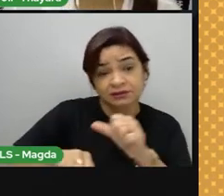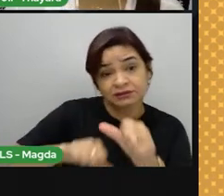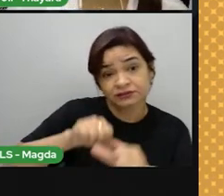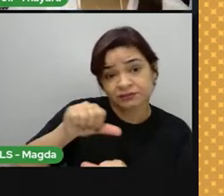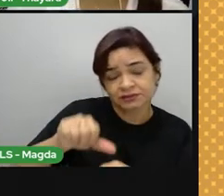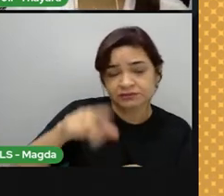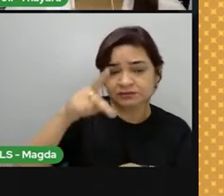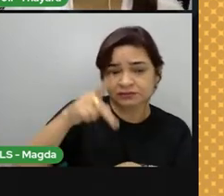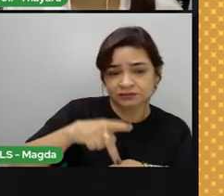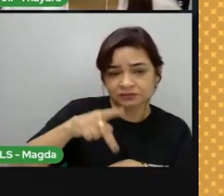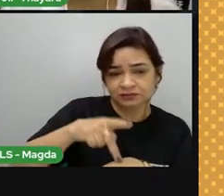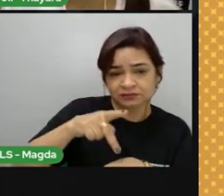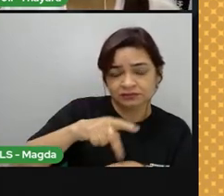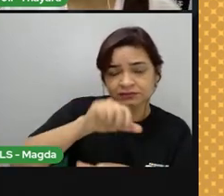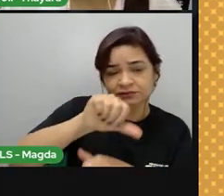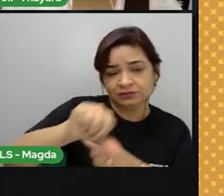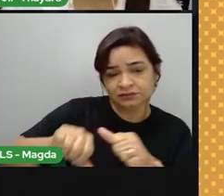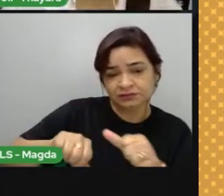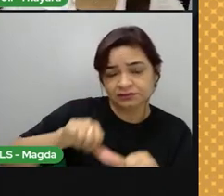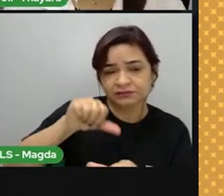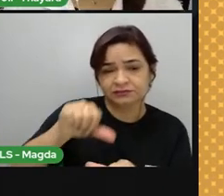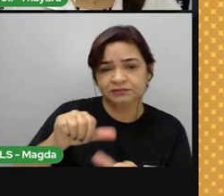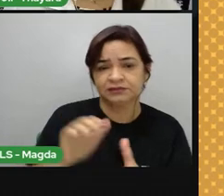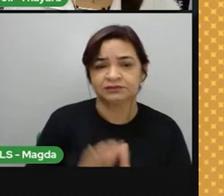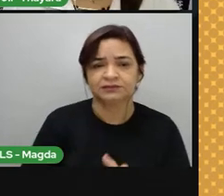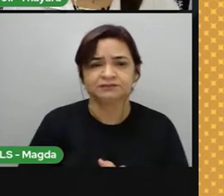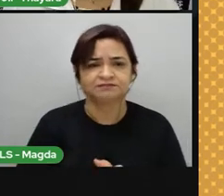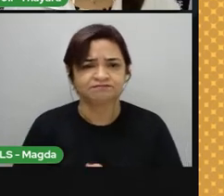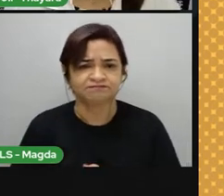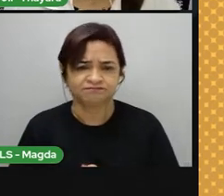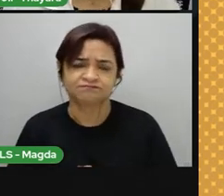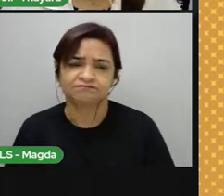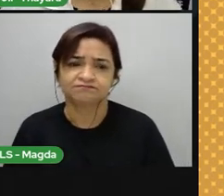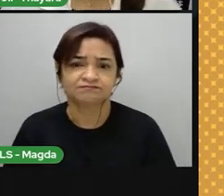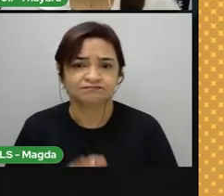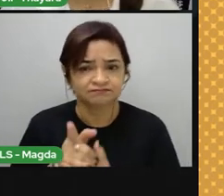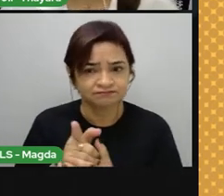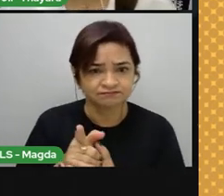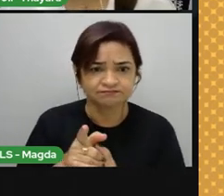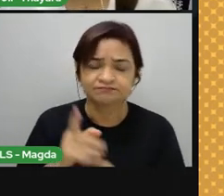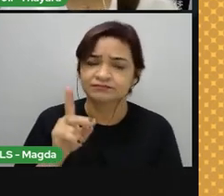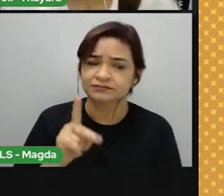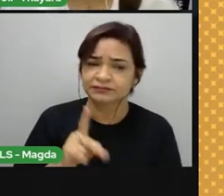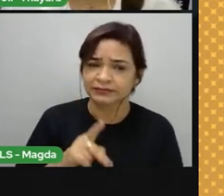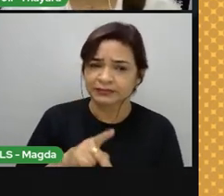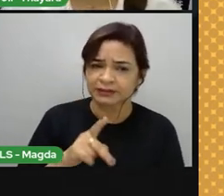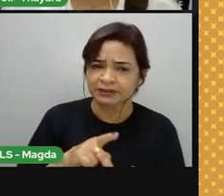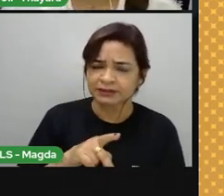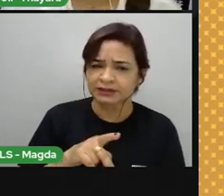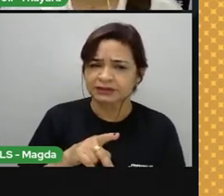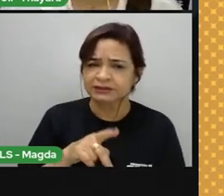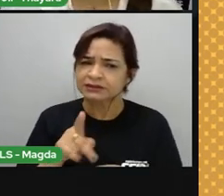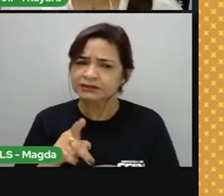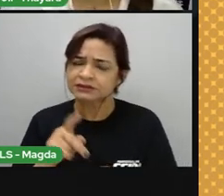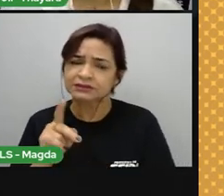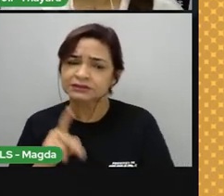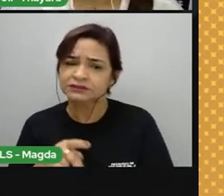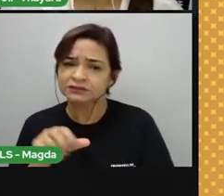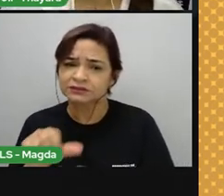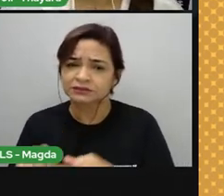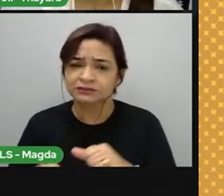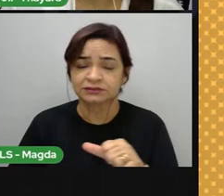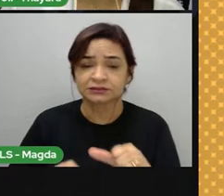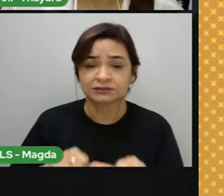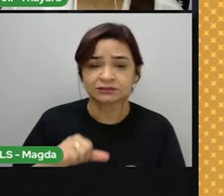metamorfose quer dizer transformação, e isso tem tudo a ver com esse tipo de rocha. Então, as rochas metamórficas, elas são